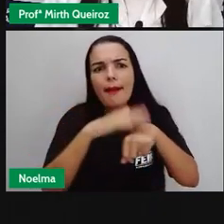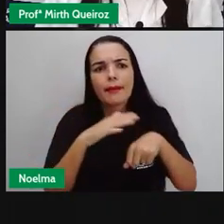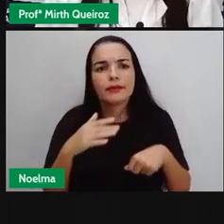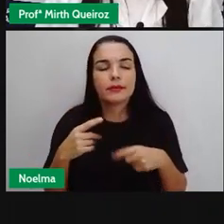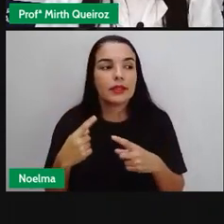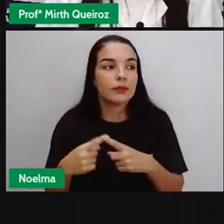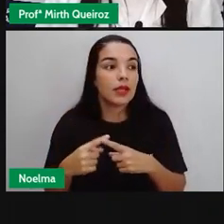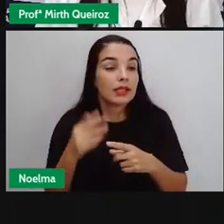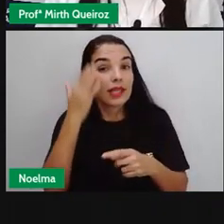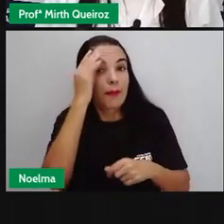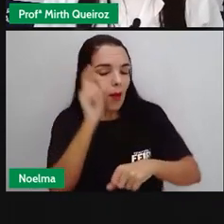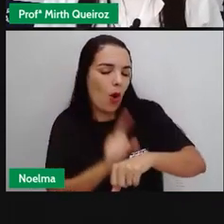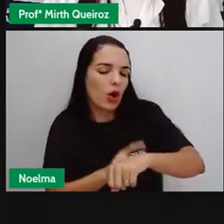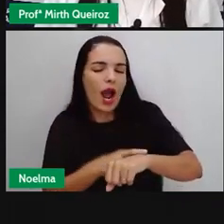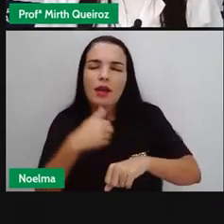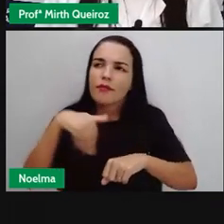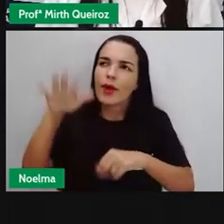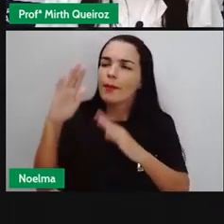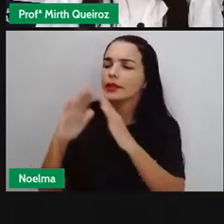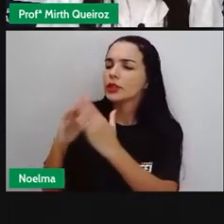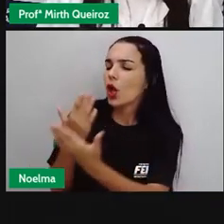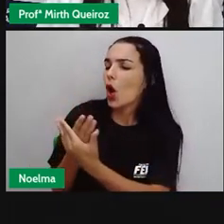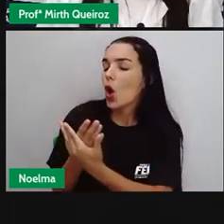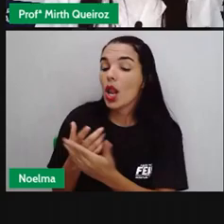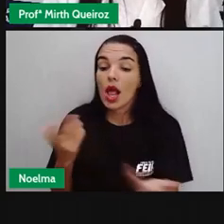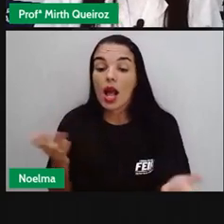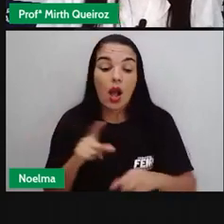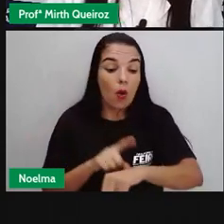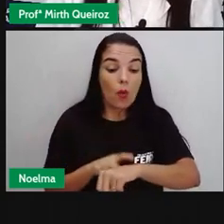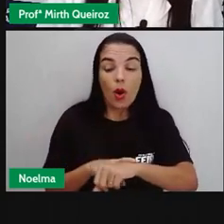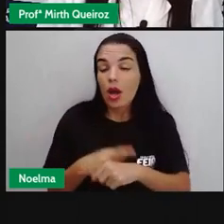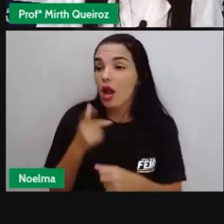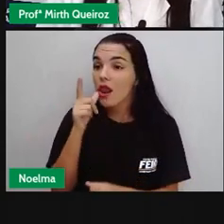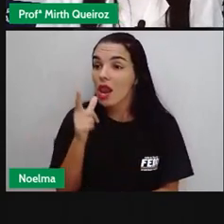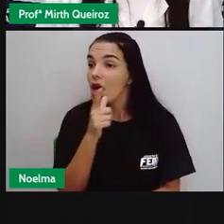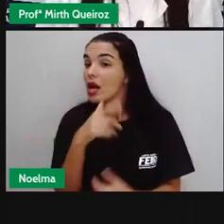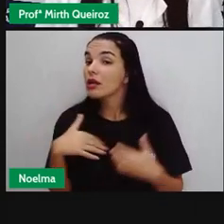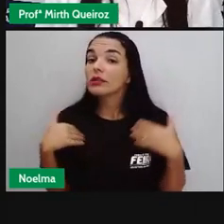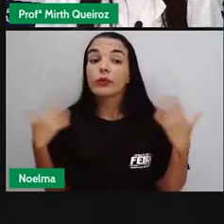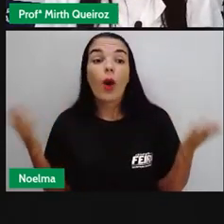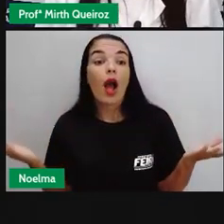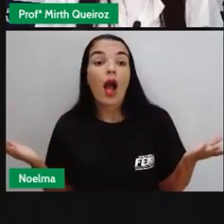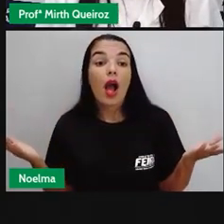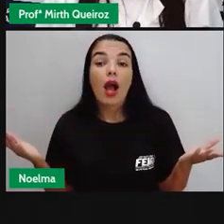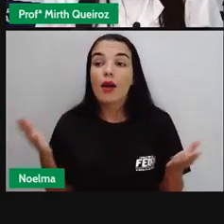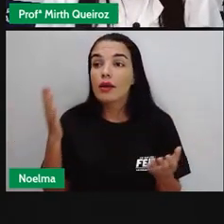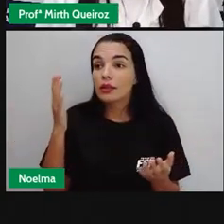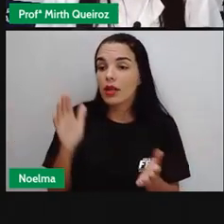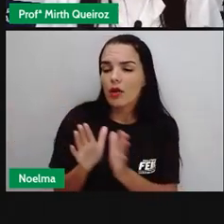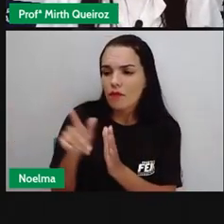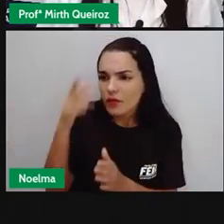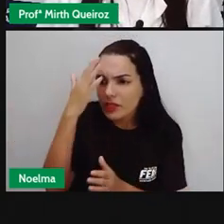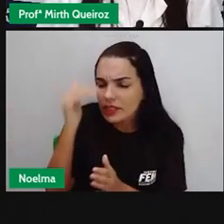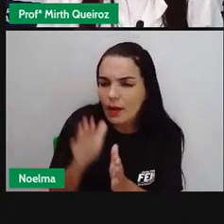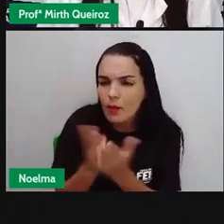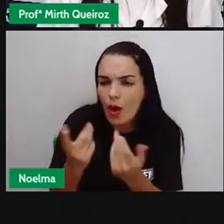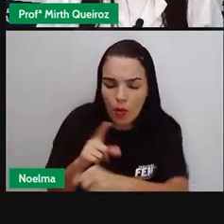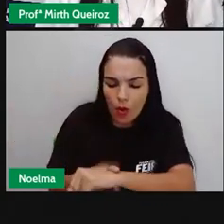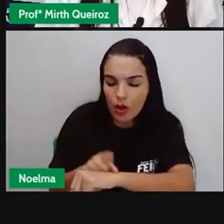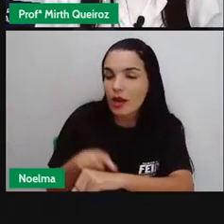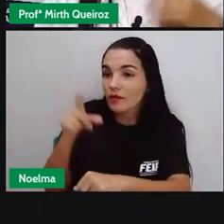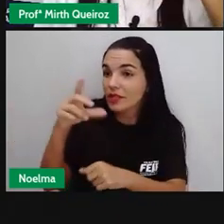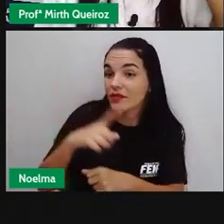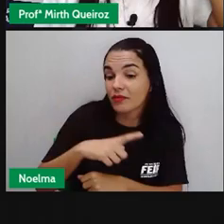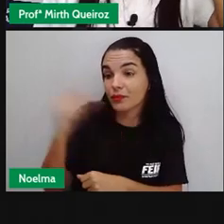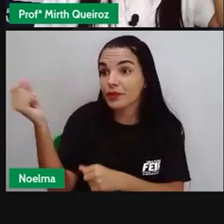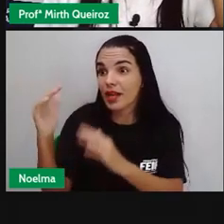horário que vocês vão Para a escola Qual o horário do lanche Qual o horário Que vocês vão sair da escola, né?